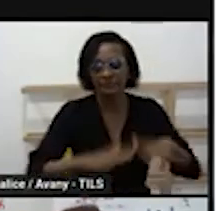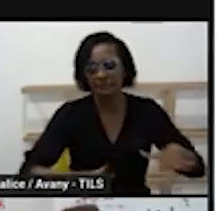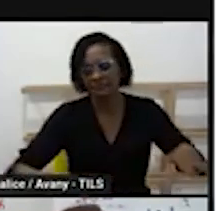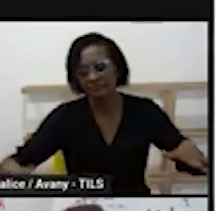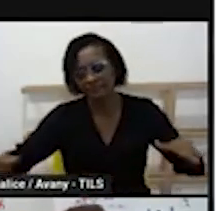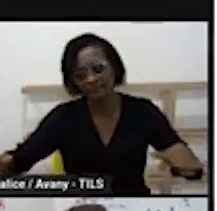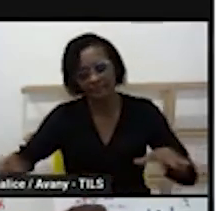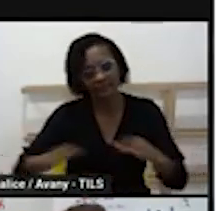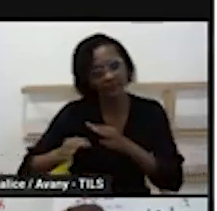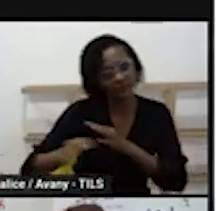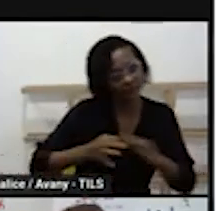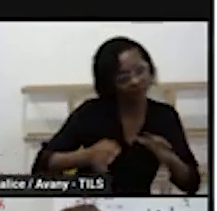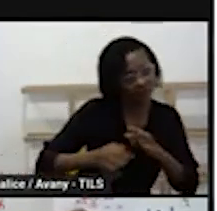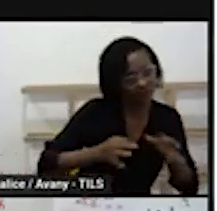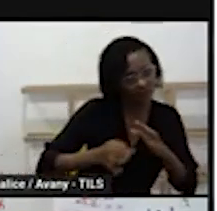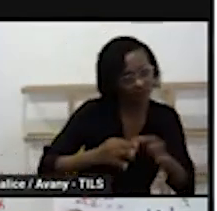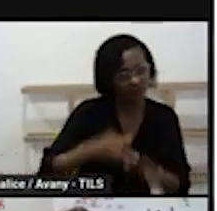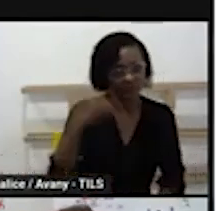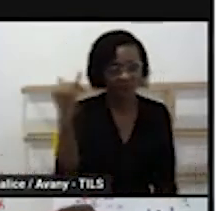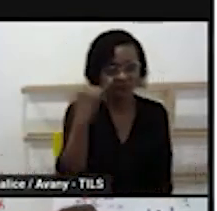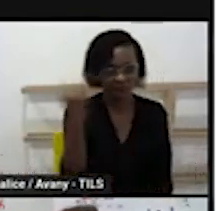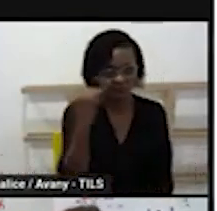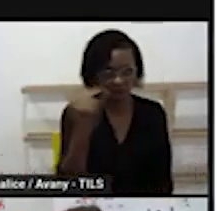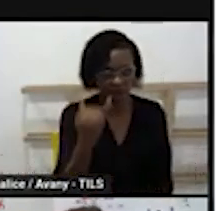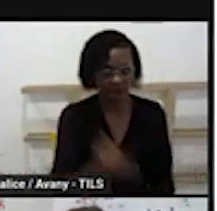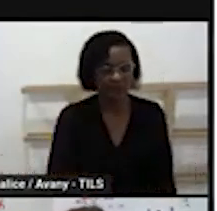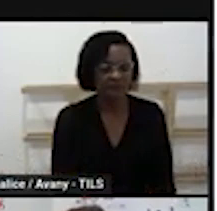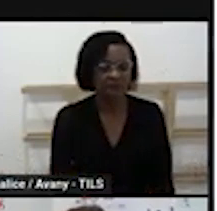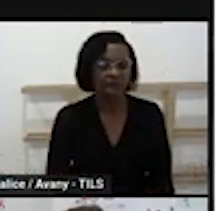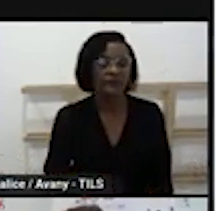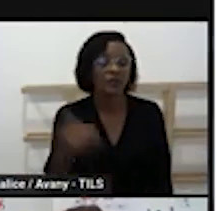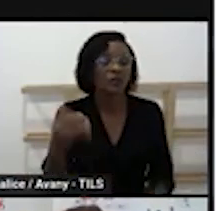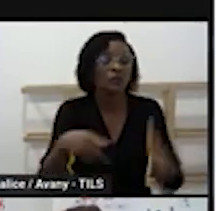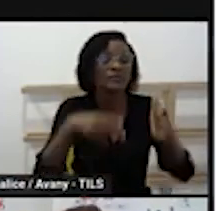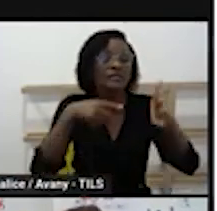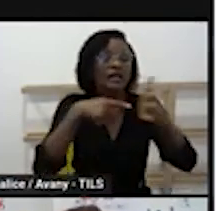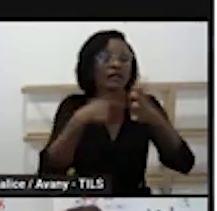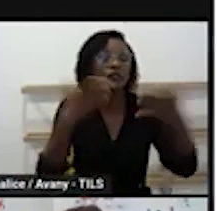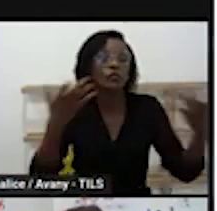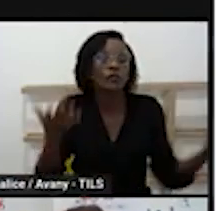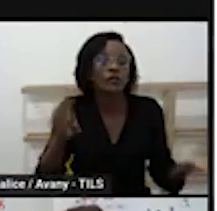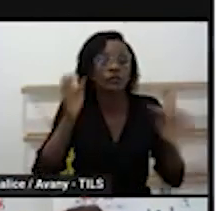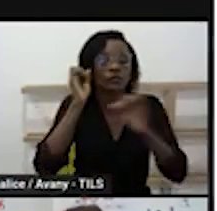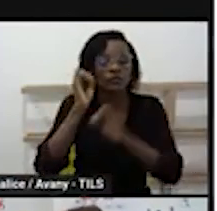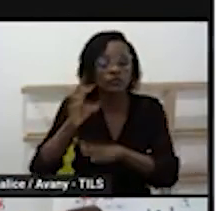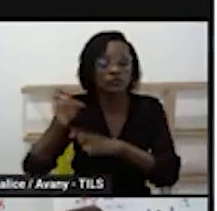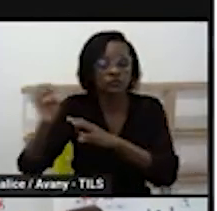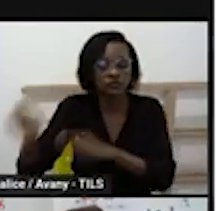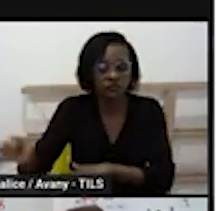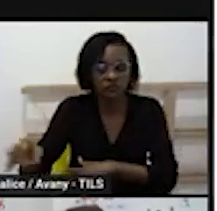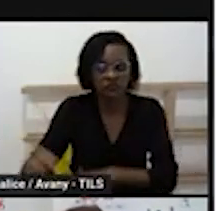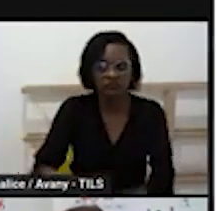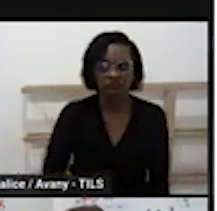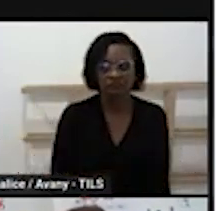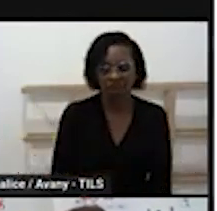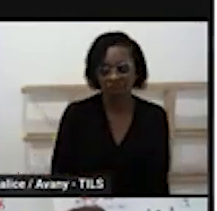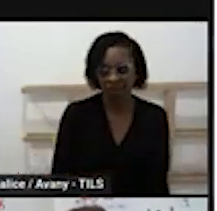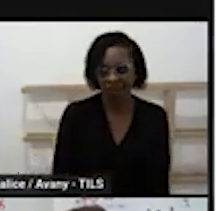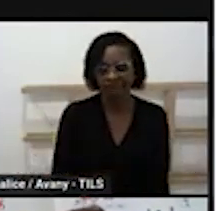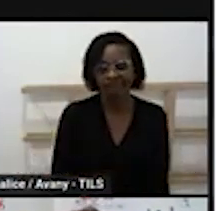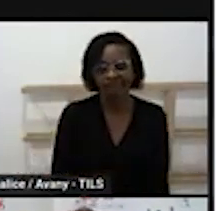processo no seu potencial de educar então a gente pensa nesse potencial de educar que é nossa